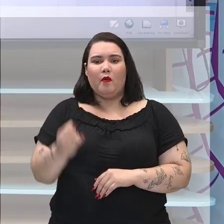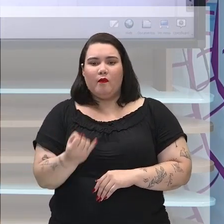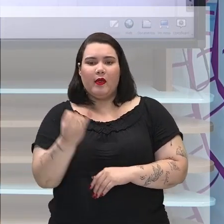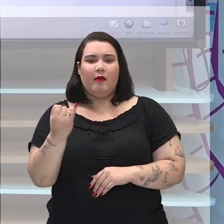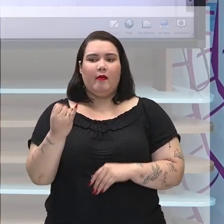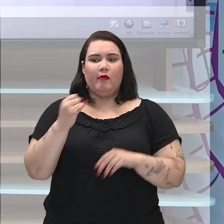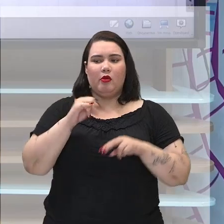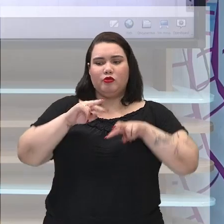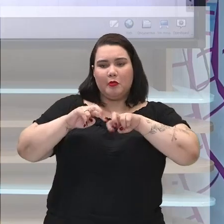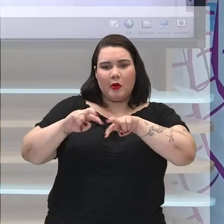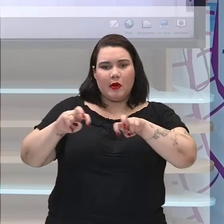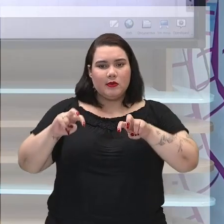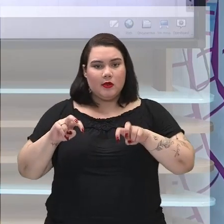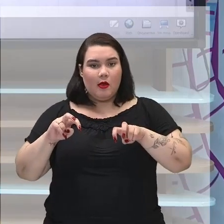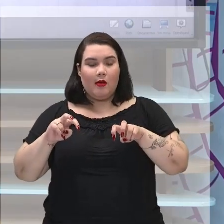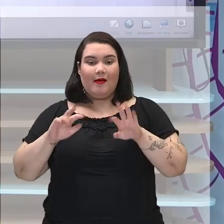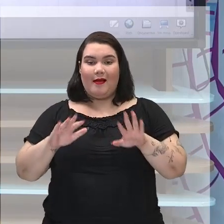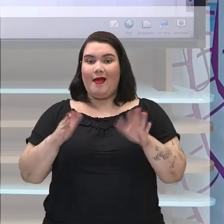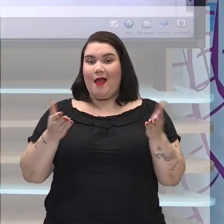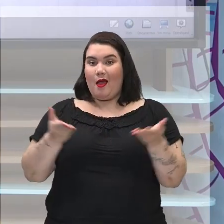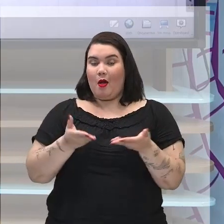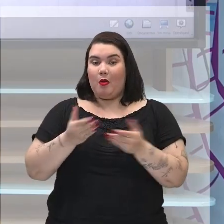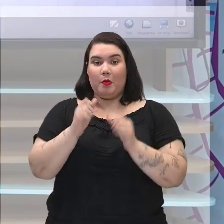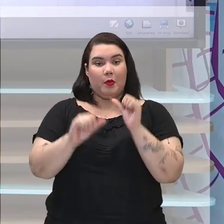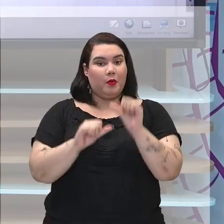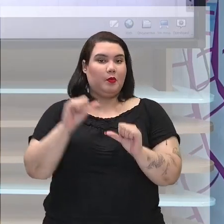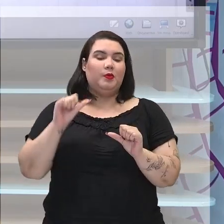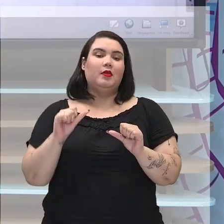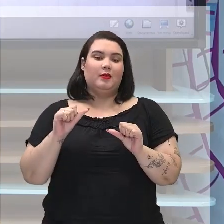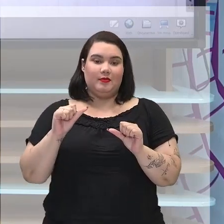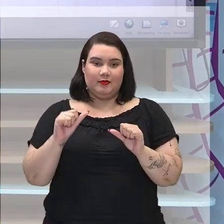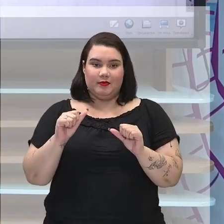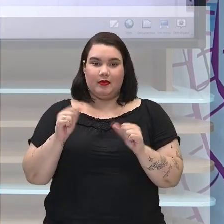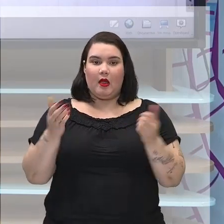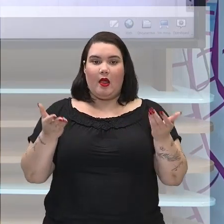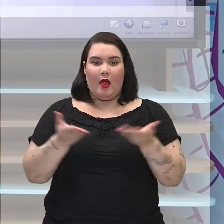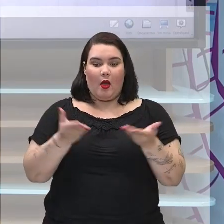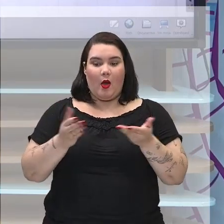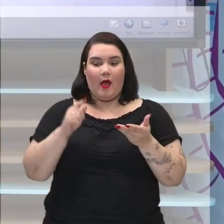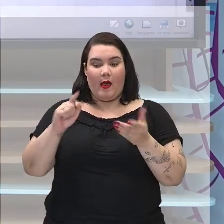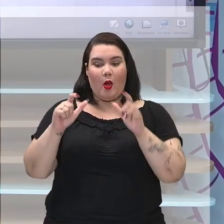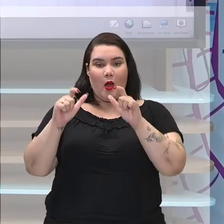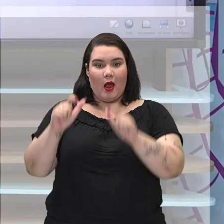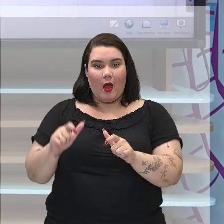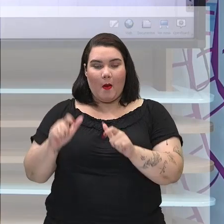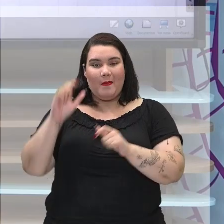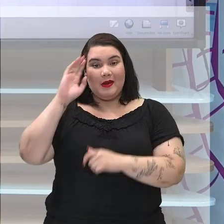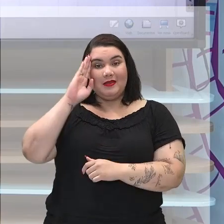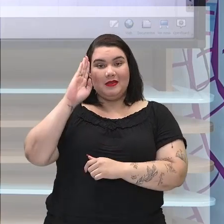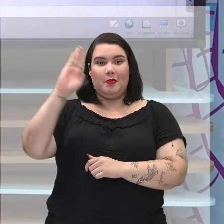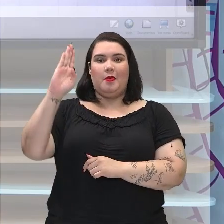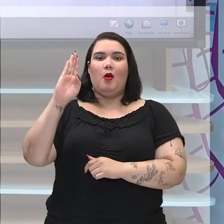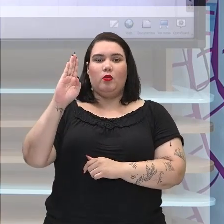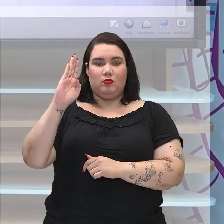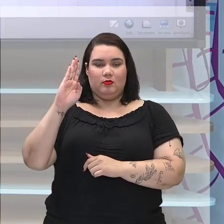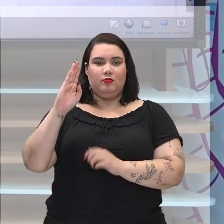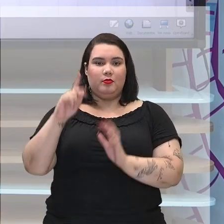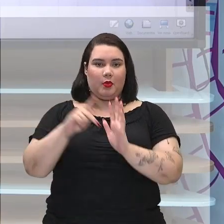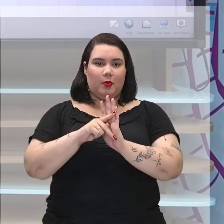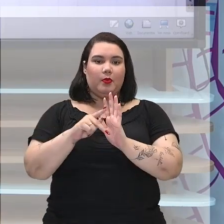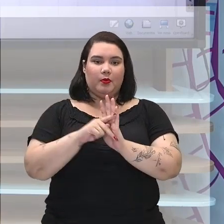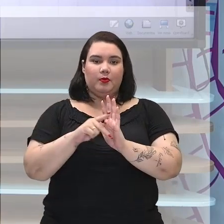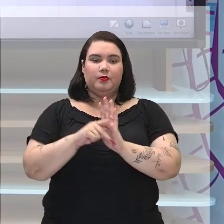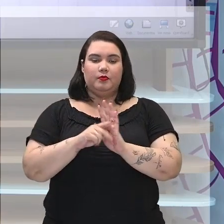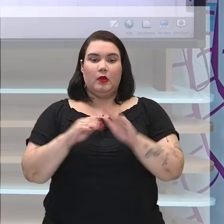agora, né, esse território, essa colônia brasileira vai ser a sede da coroa portuguesa, então,